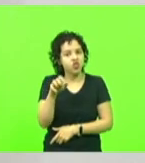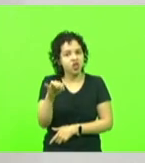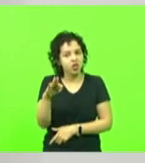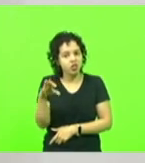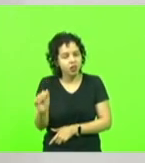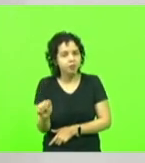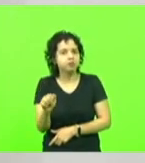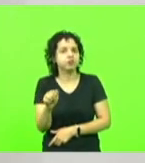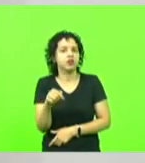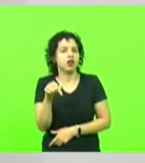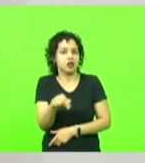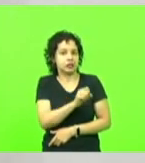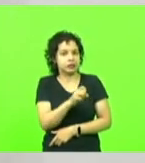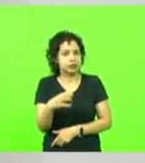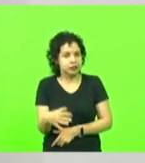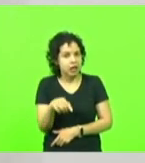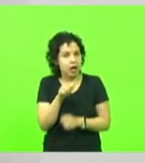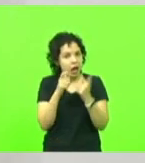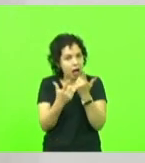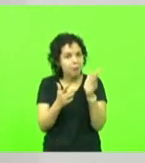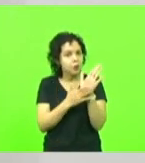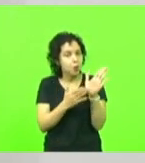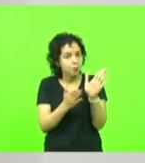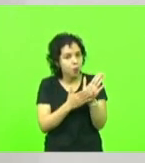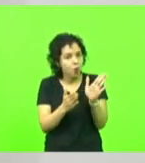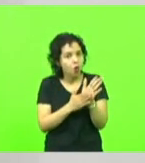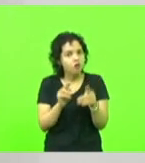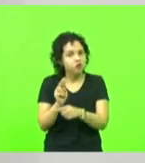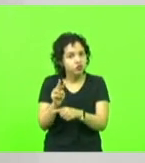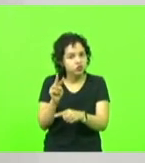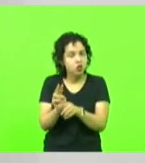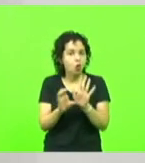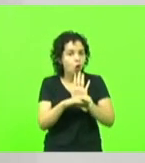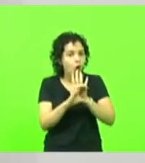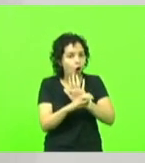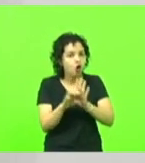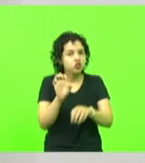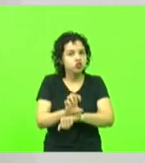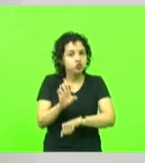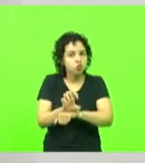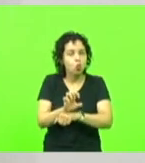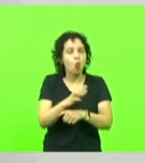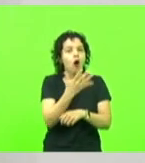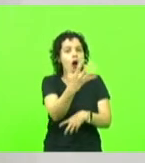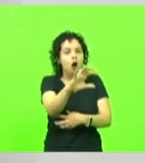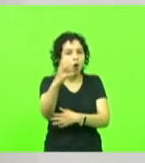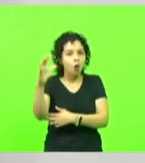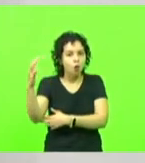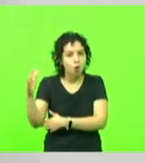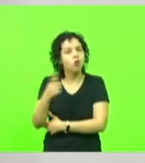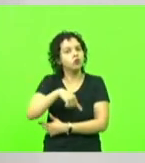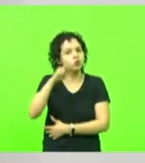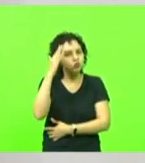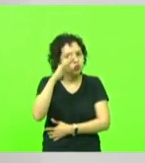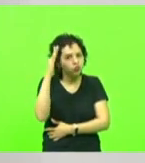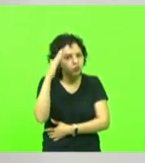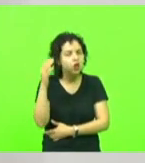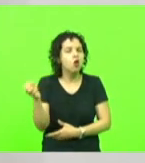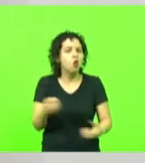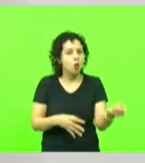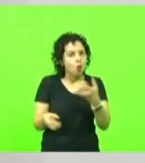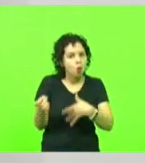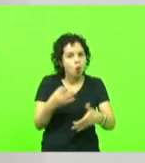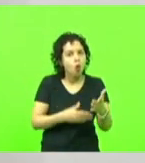esta Casa propõe a revisão do Código Estadual do Meio Ambiente. Entendemos a necessidade da modernização dos processos de